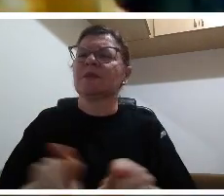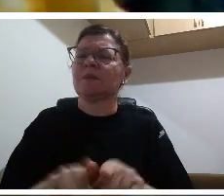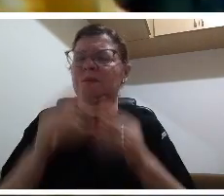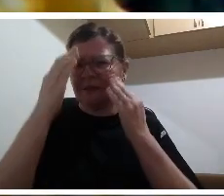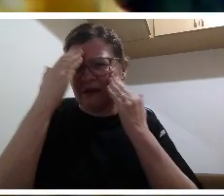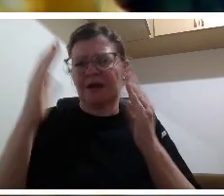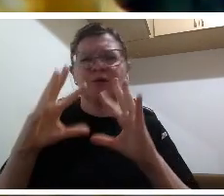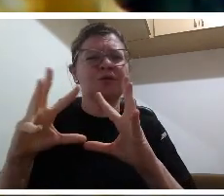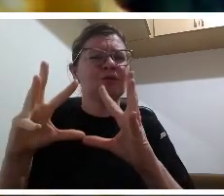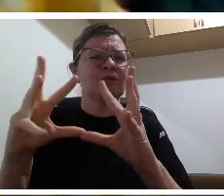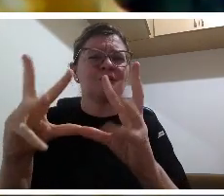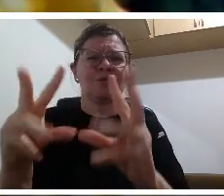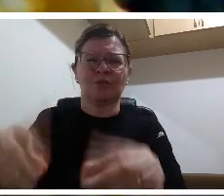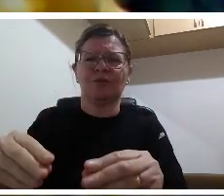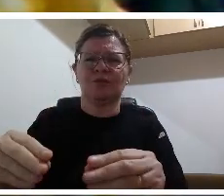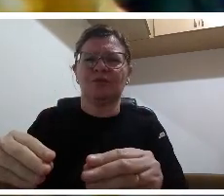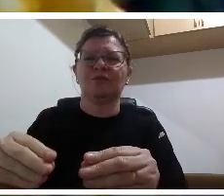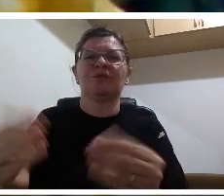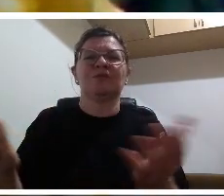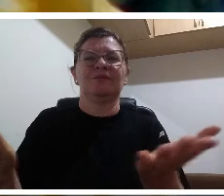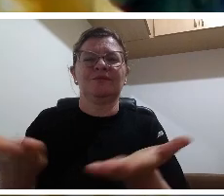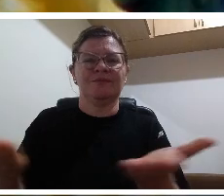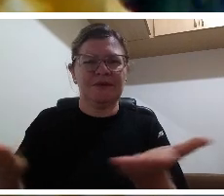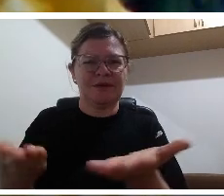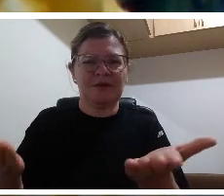vou passar a palavra para a professora Jussimara